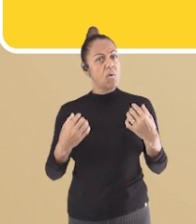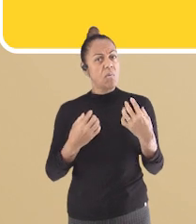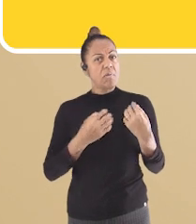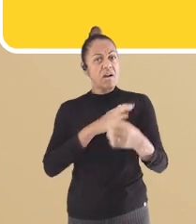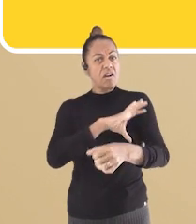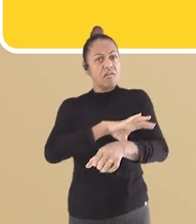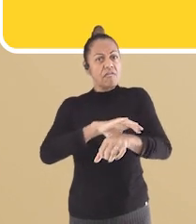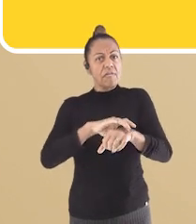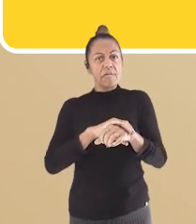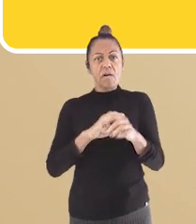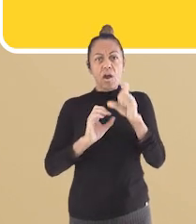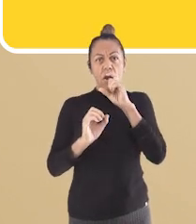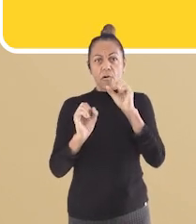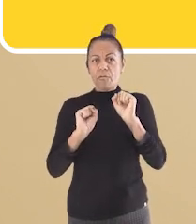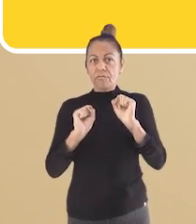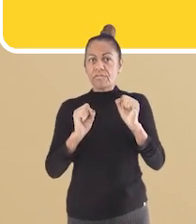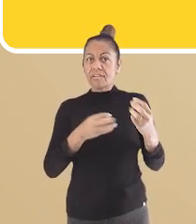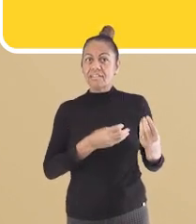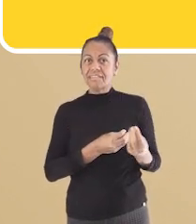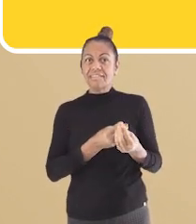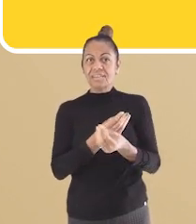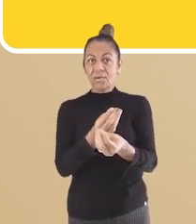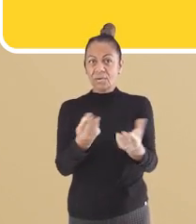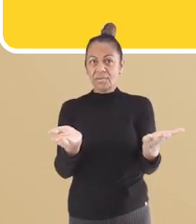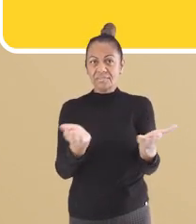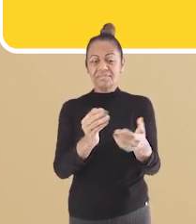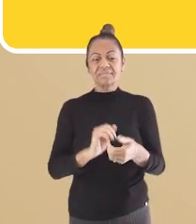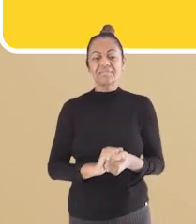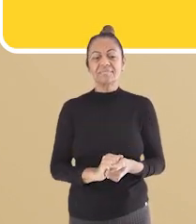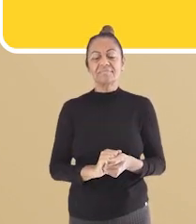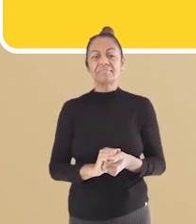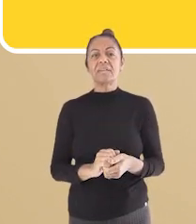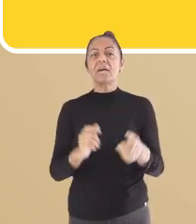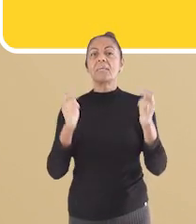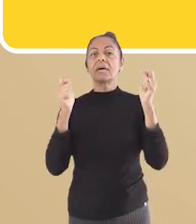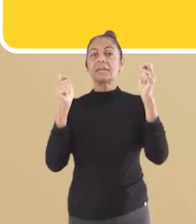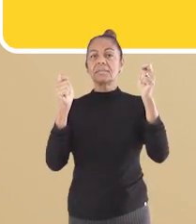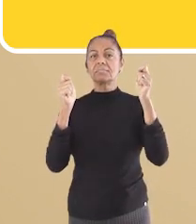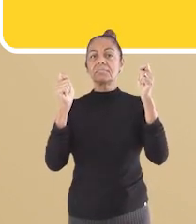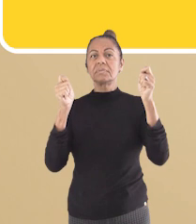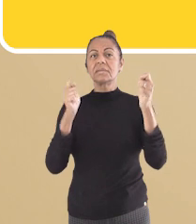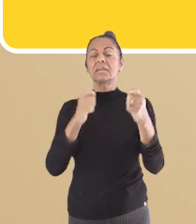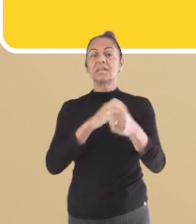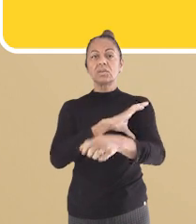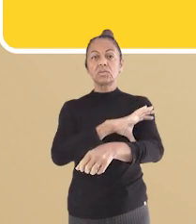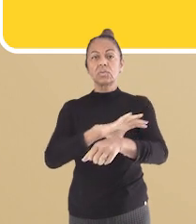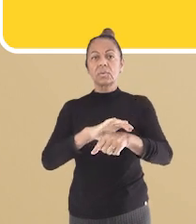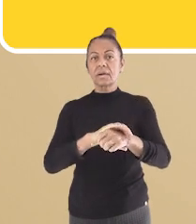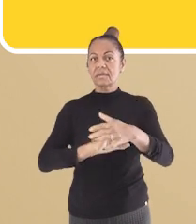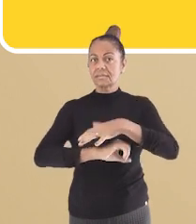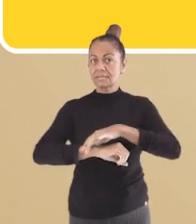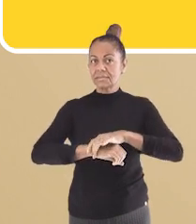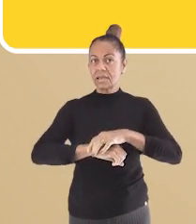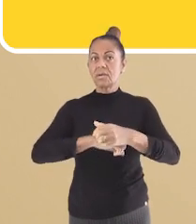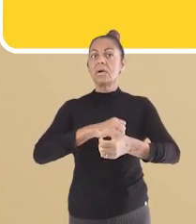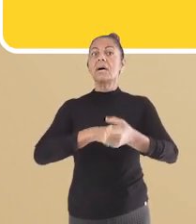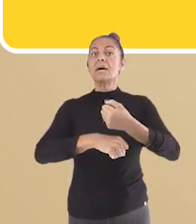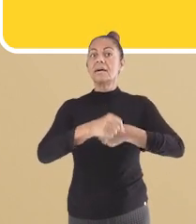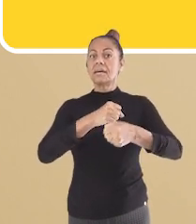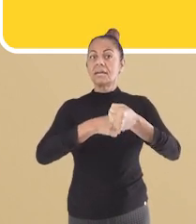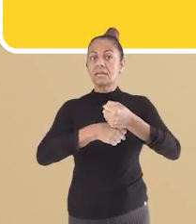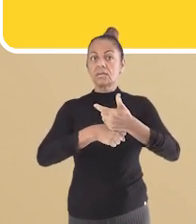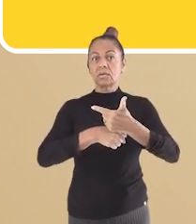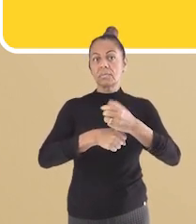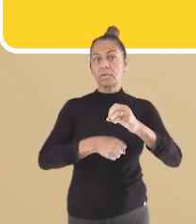e aqueça alguém neste inverno. Na caixa em que as roupas estão dentro, está escrito. Campanha do